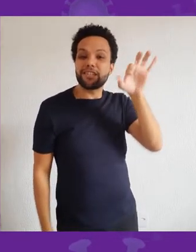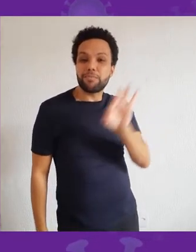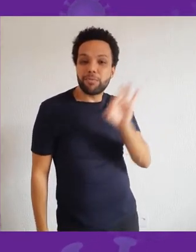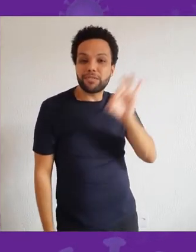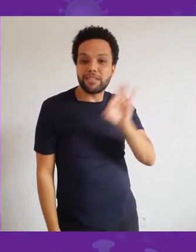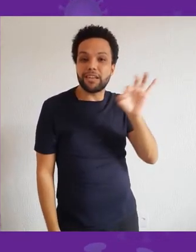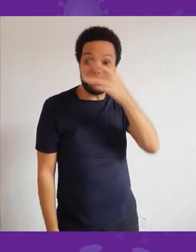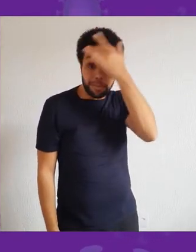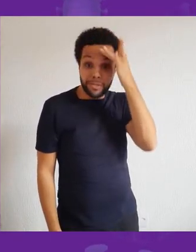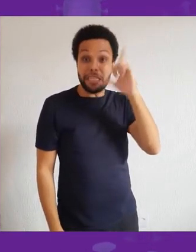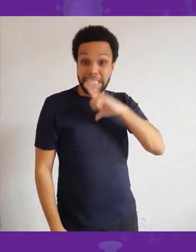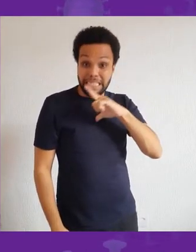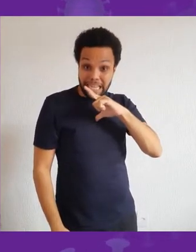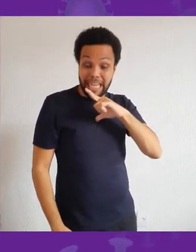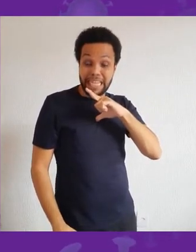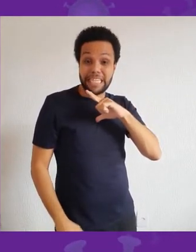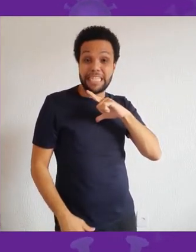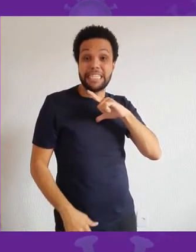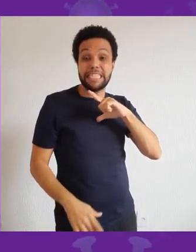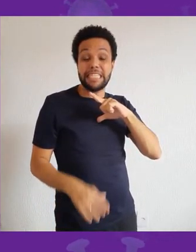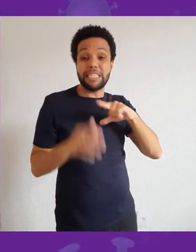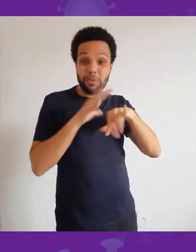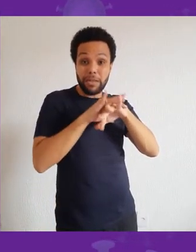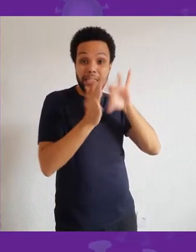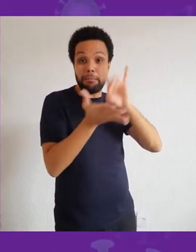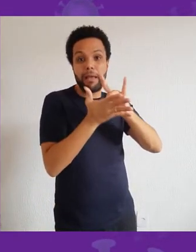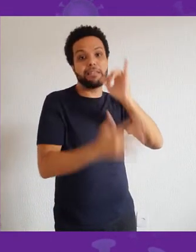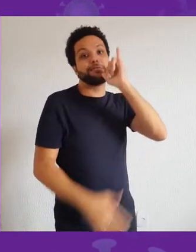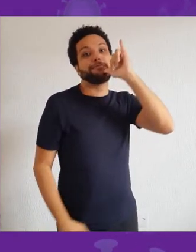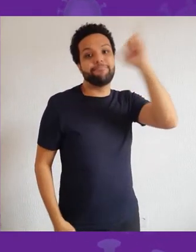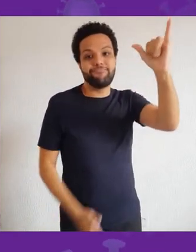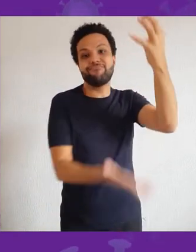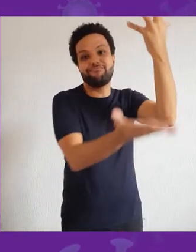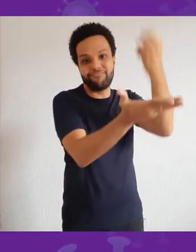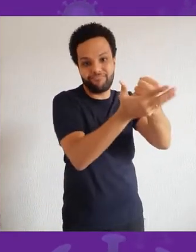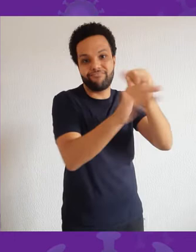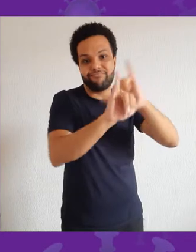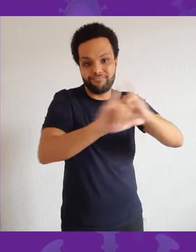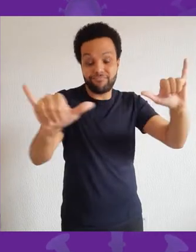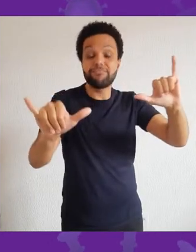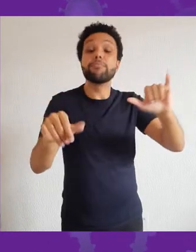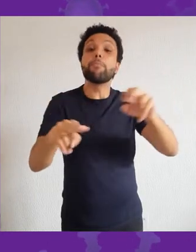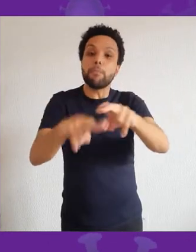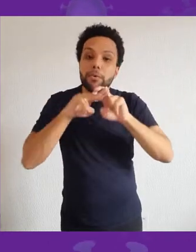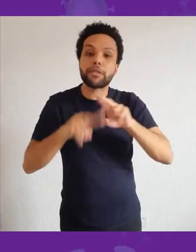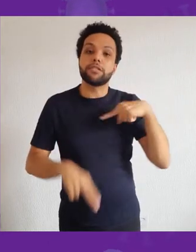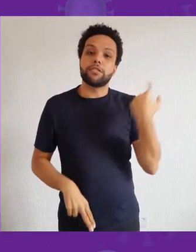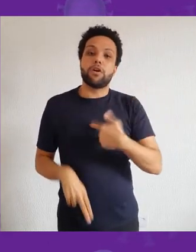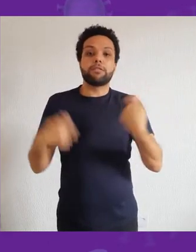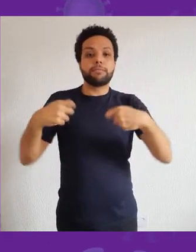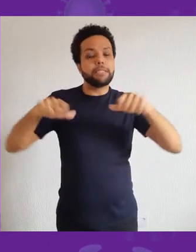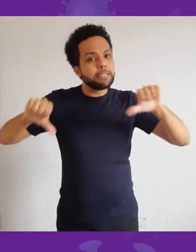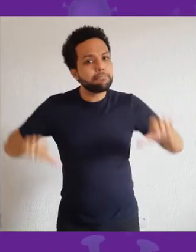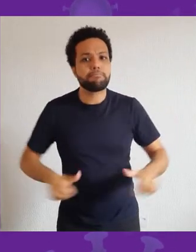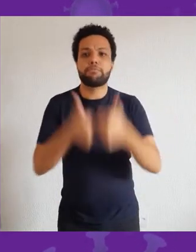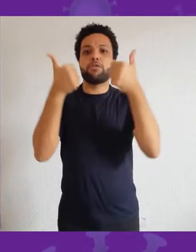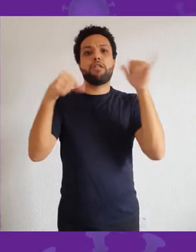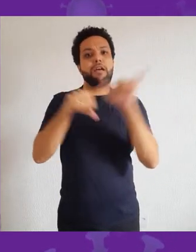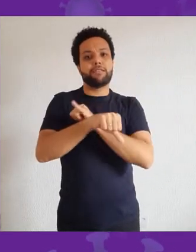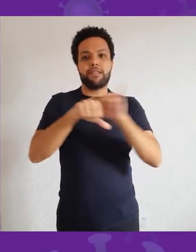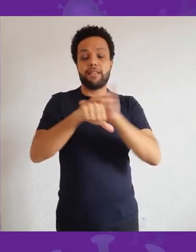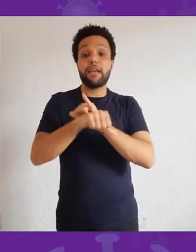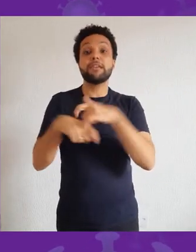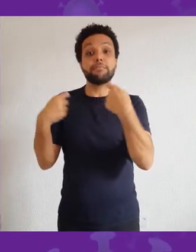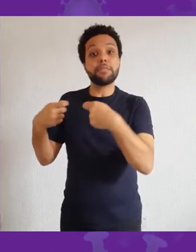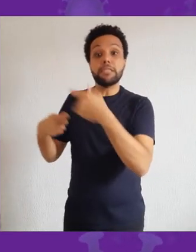Então, diante dessa situação, a gente precisa pensar não só em qualificar a vigilância epidemiológica e aumentar o número